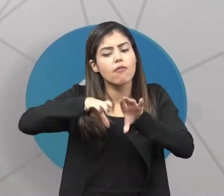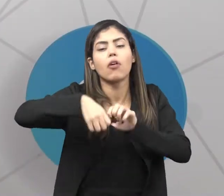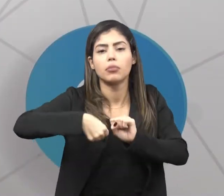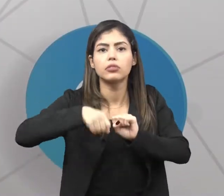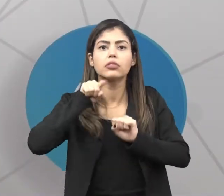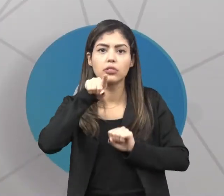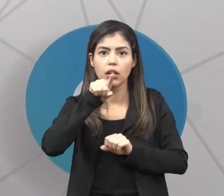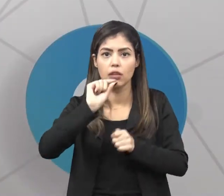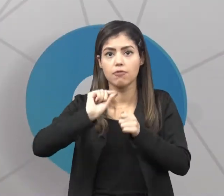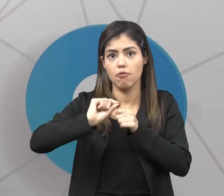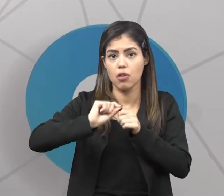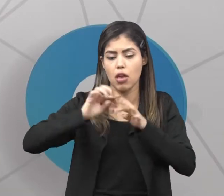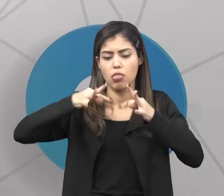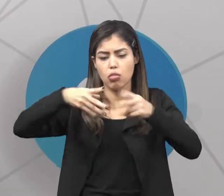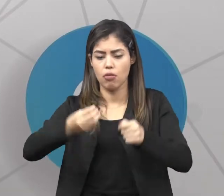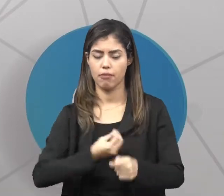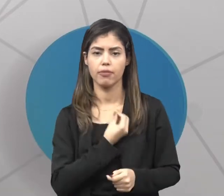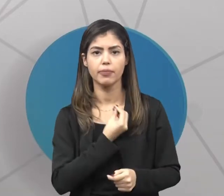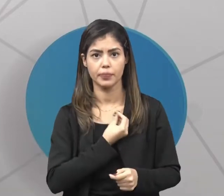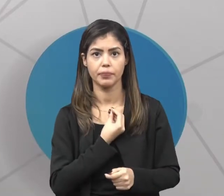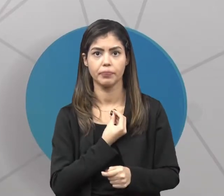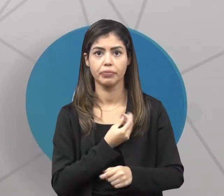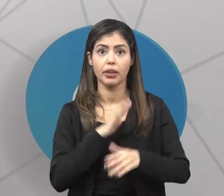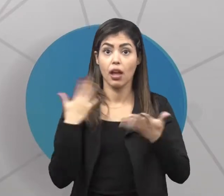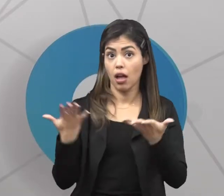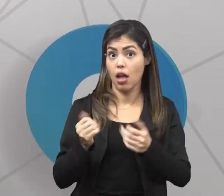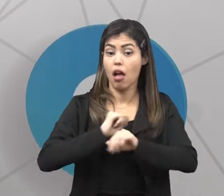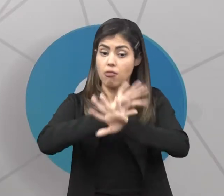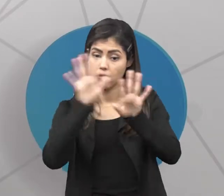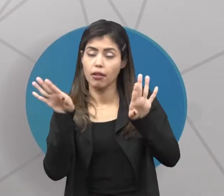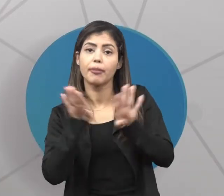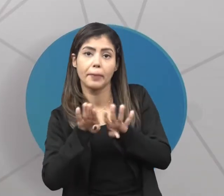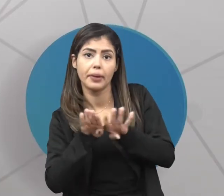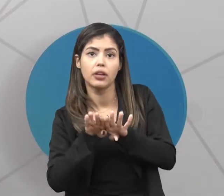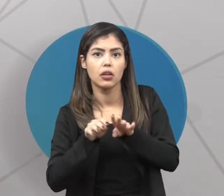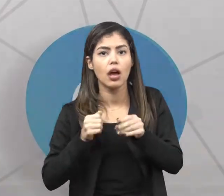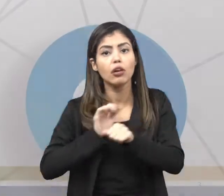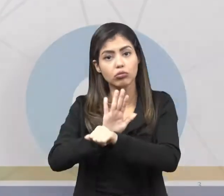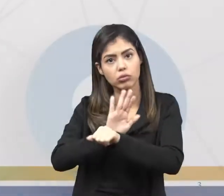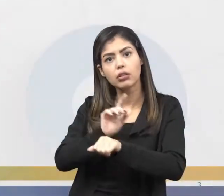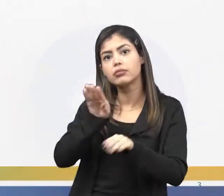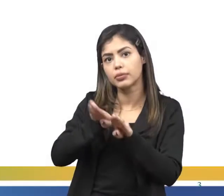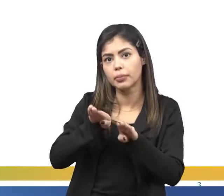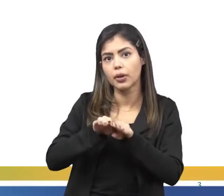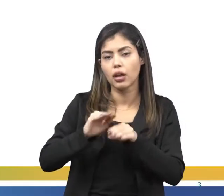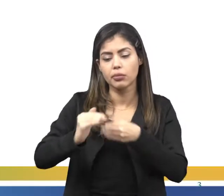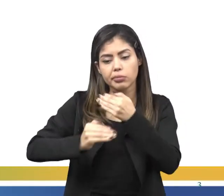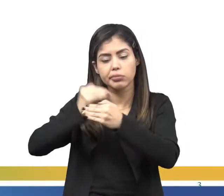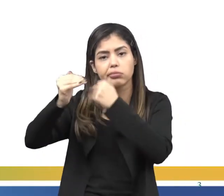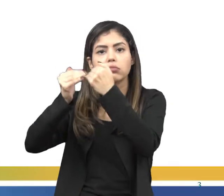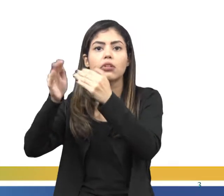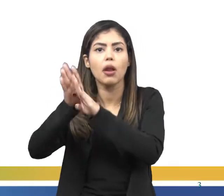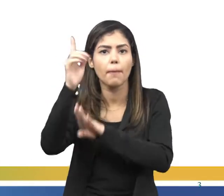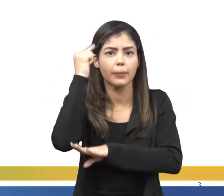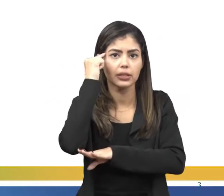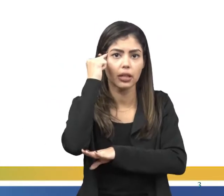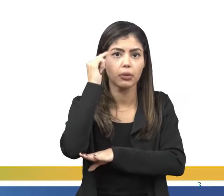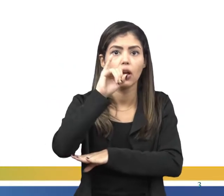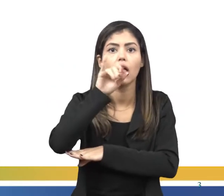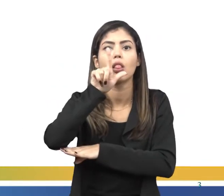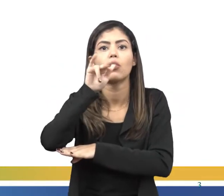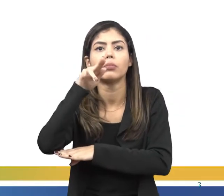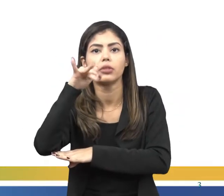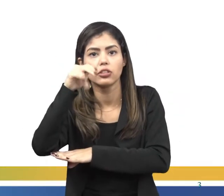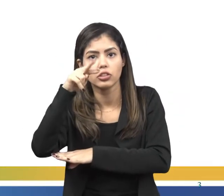e o que ele fez em toda a sua vida. Além disso, ele vai contribuir bastante para o desenvolvimento do pensamento iluminista.